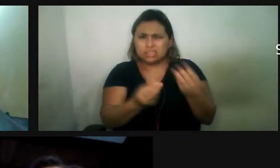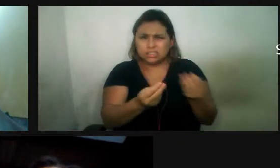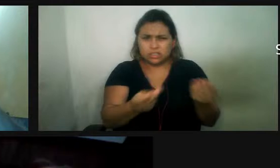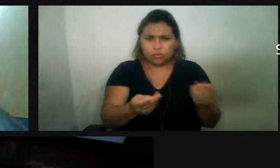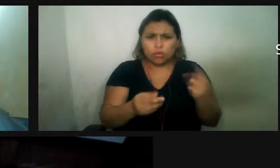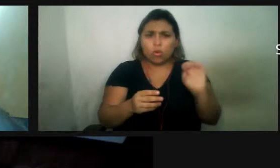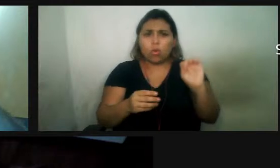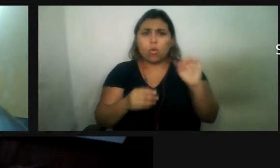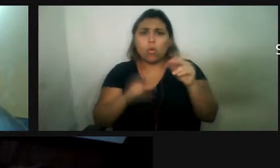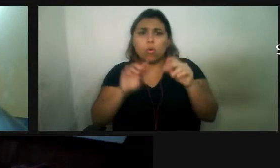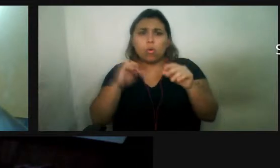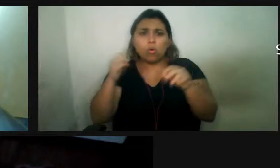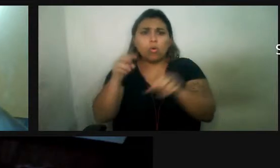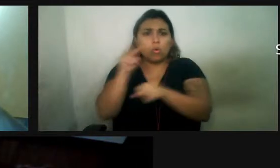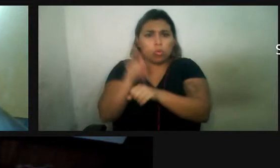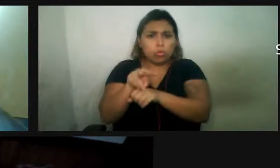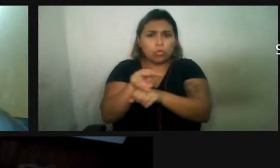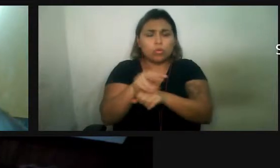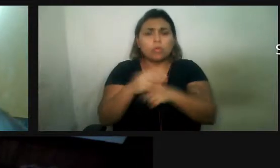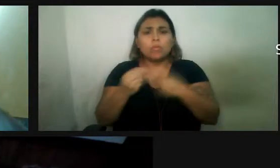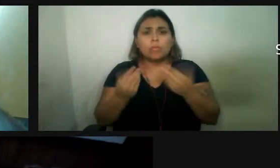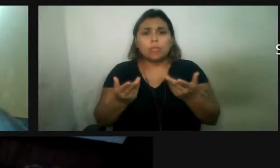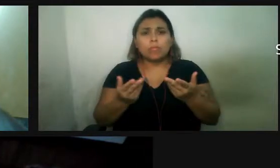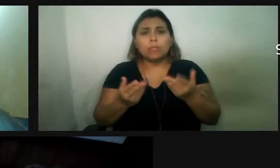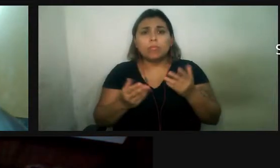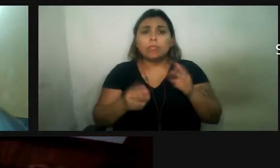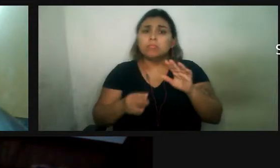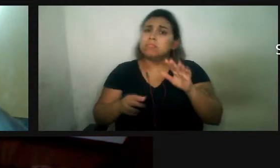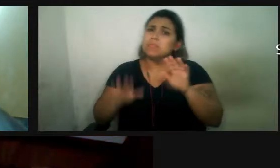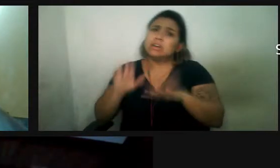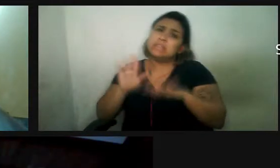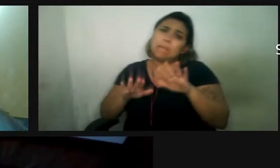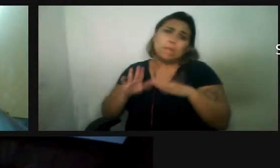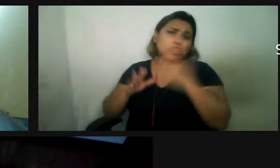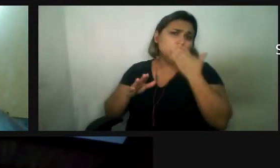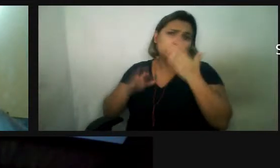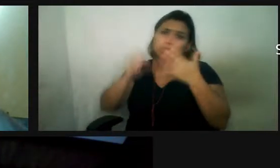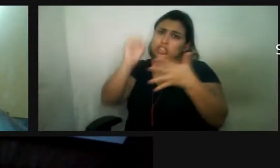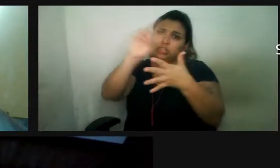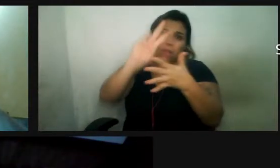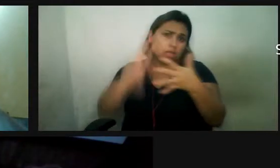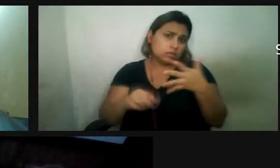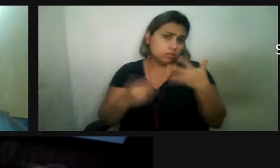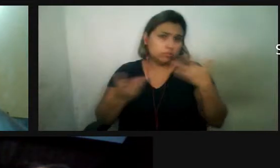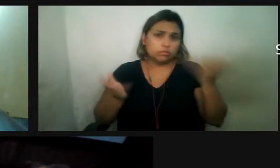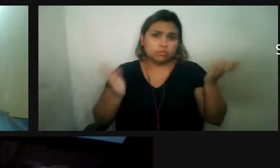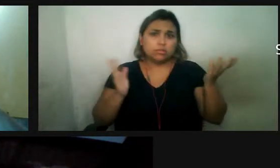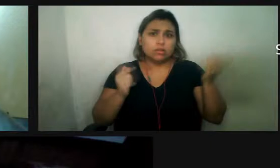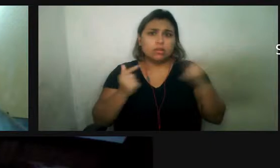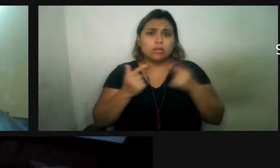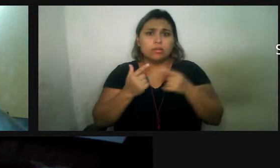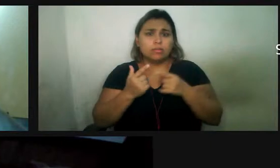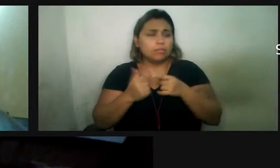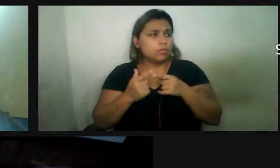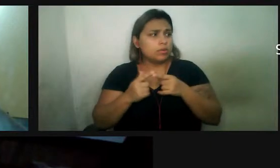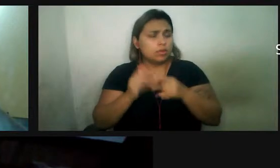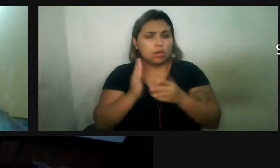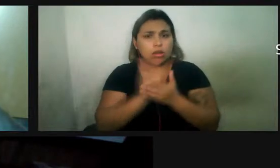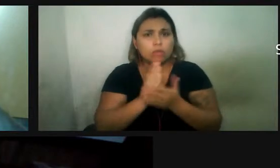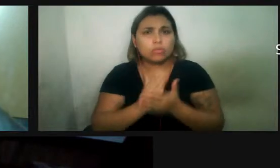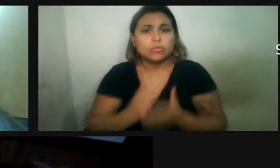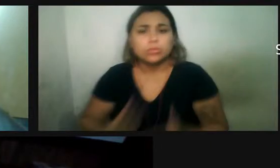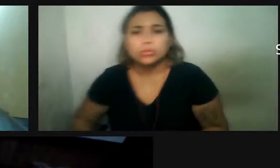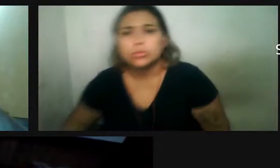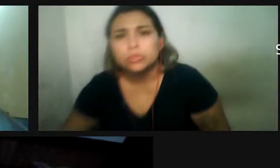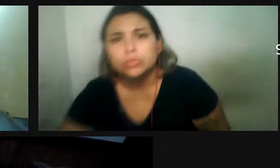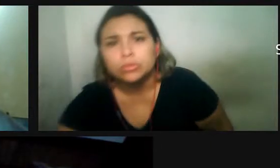Depende da espécie, Roger, porque para algumas espécies há um comportamento muito, há